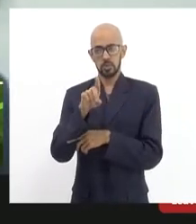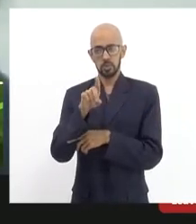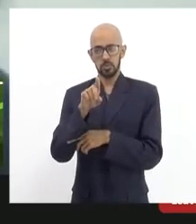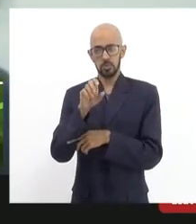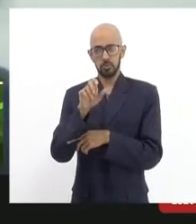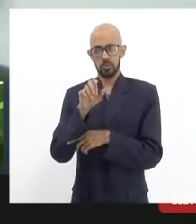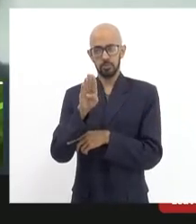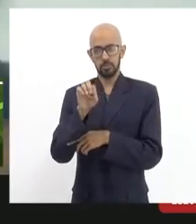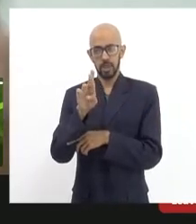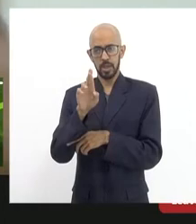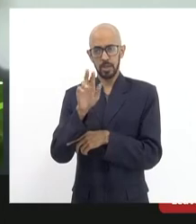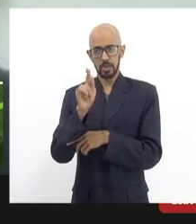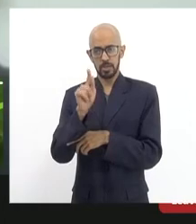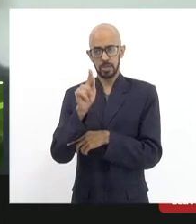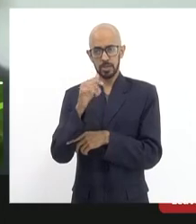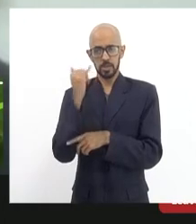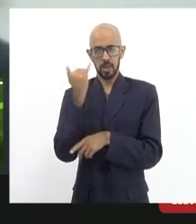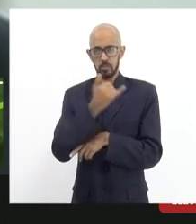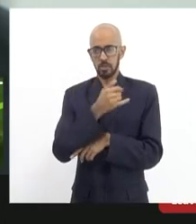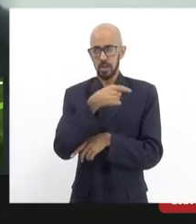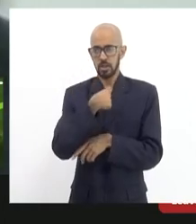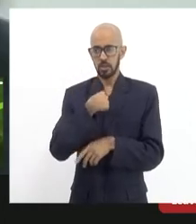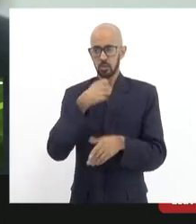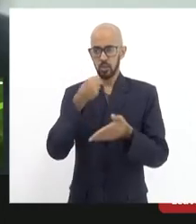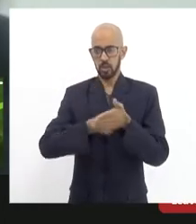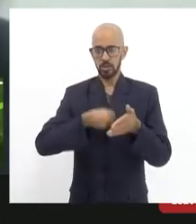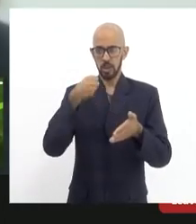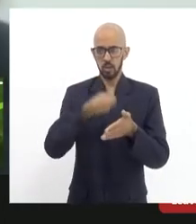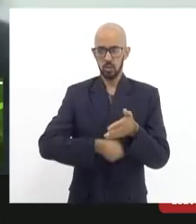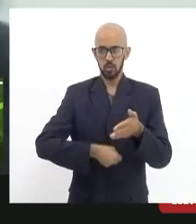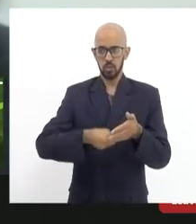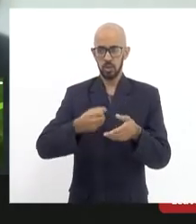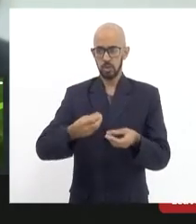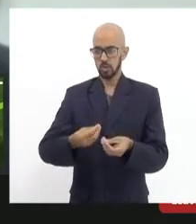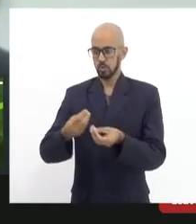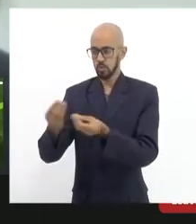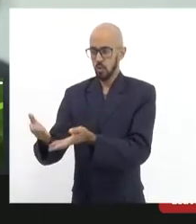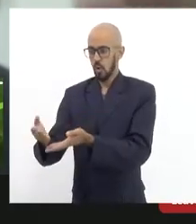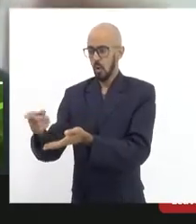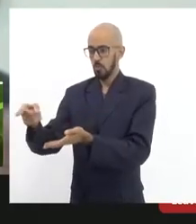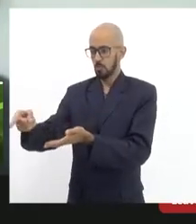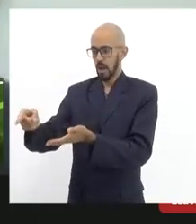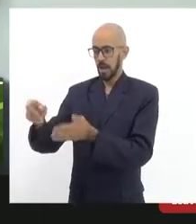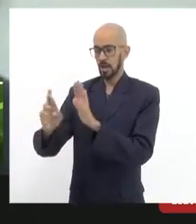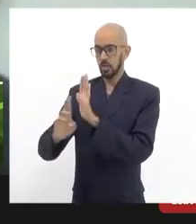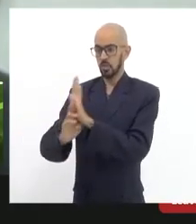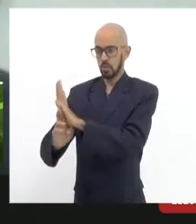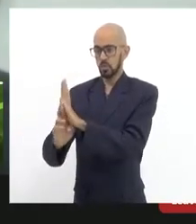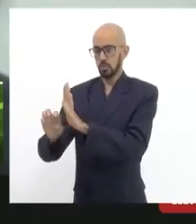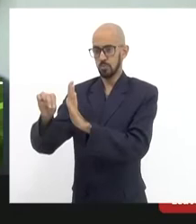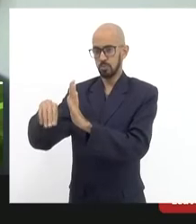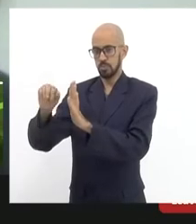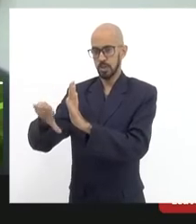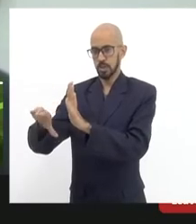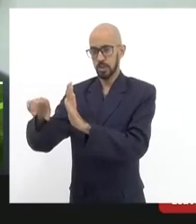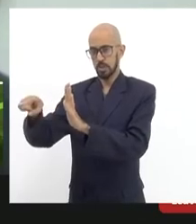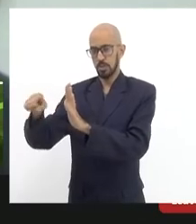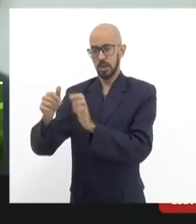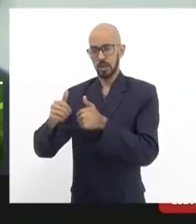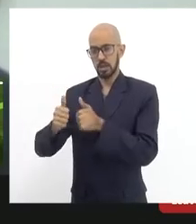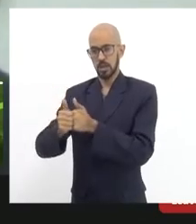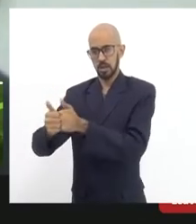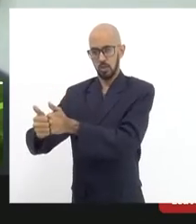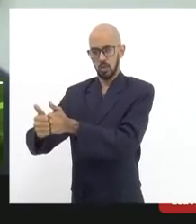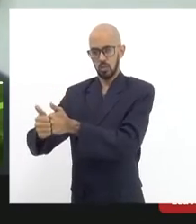dessa luta e a partir da procuração ao Mink para que o Mink conduza o resumo e eu estou pronto a